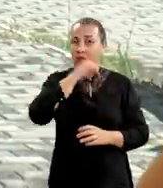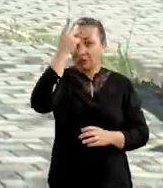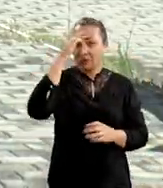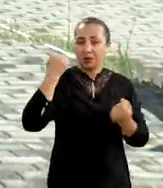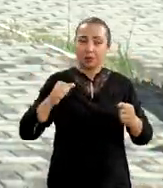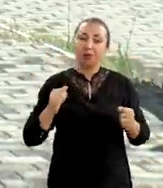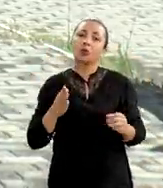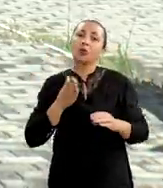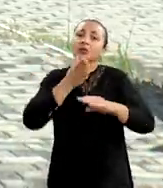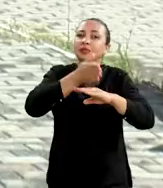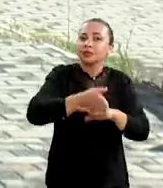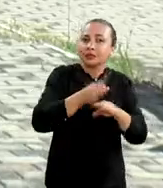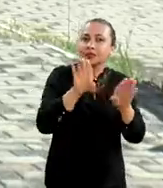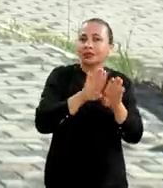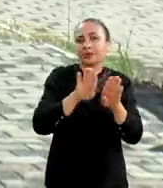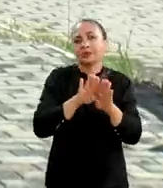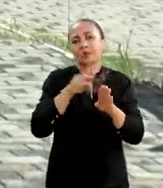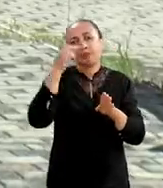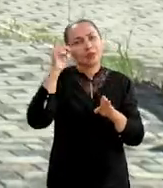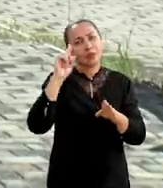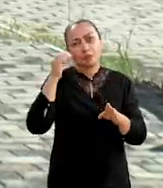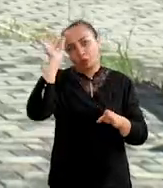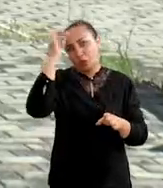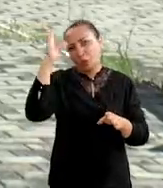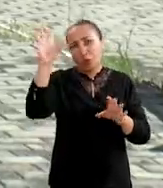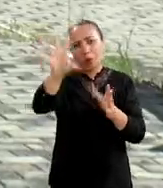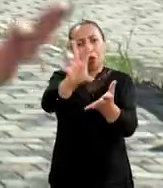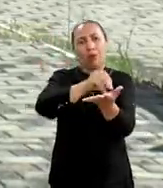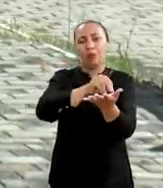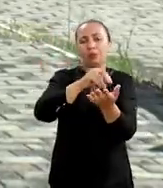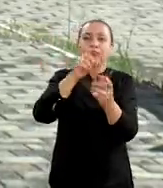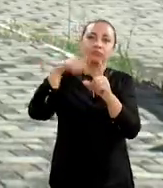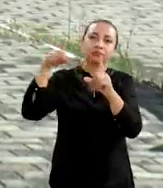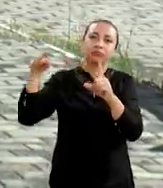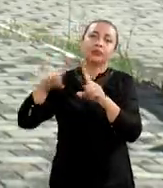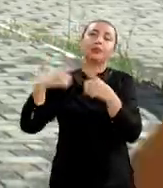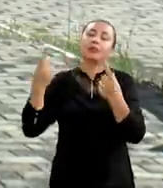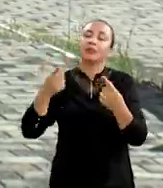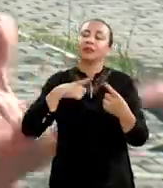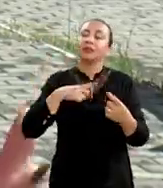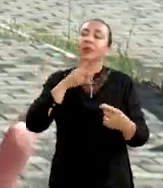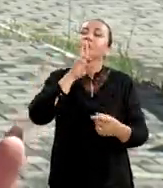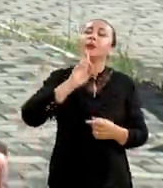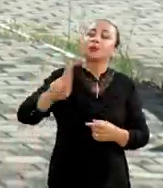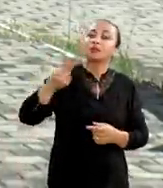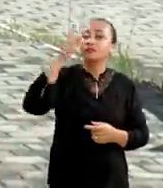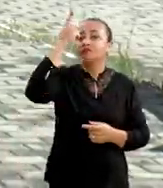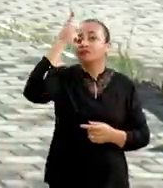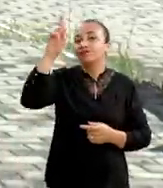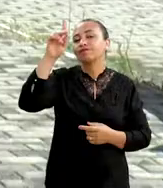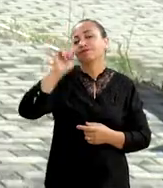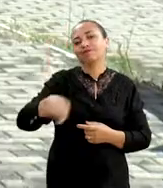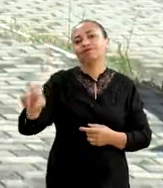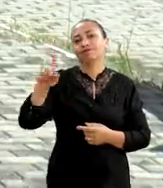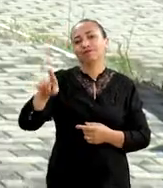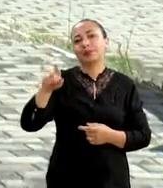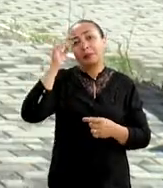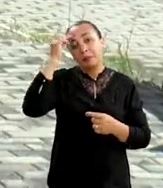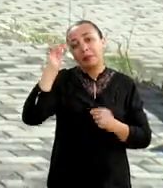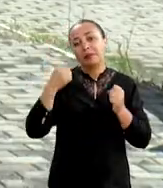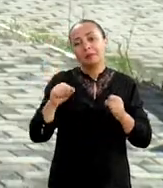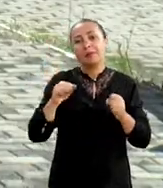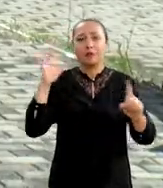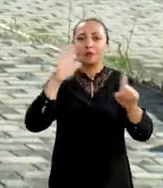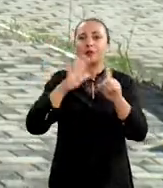coordenação, para que eles possam intervir. Para que a gente não apenas capte esses dados, mas que a gente possa dar uma resposta para eles e que isso possa